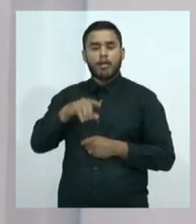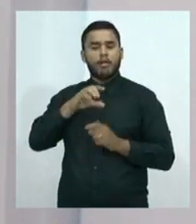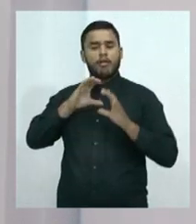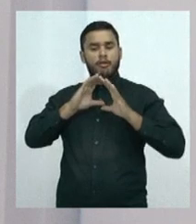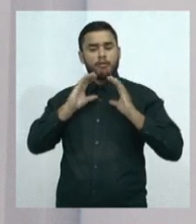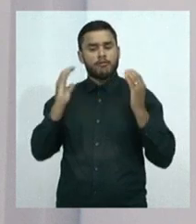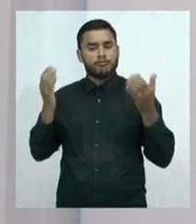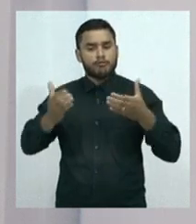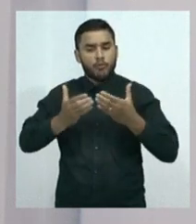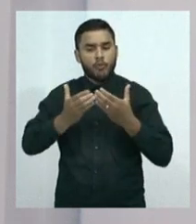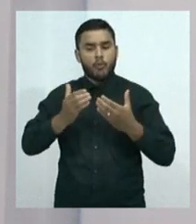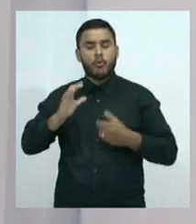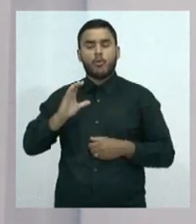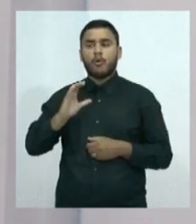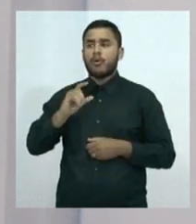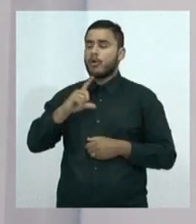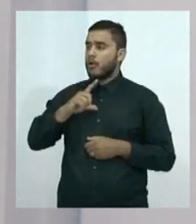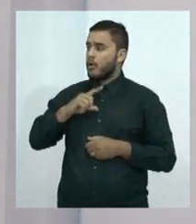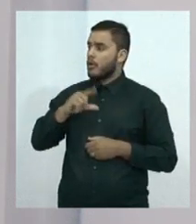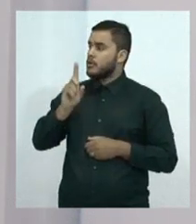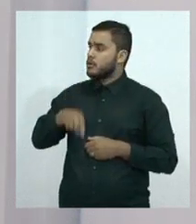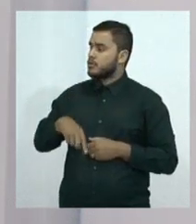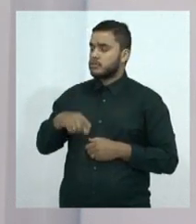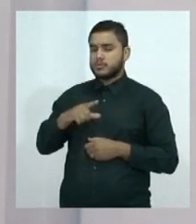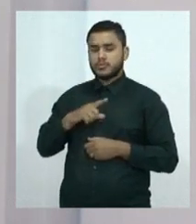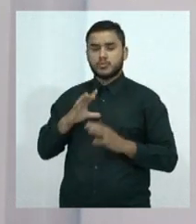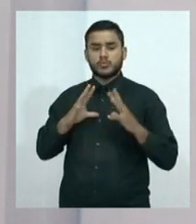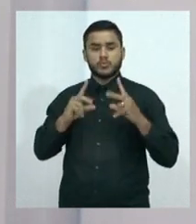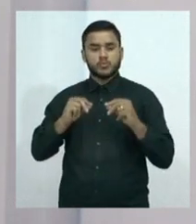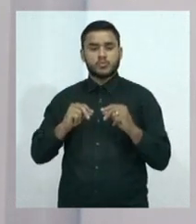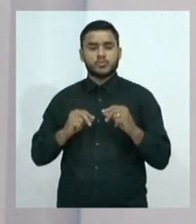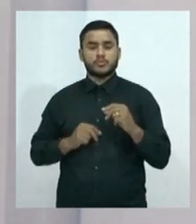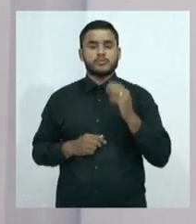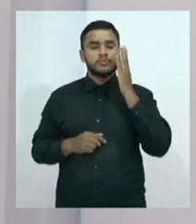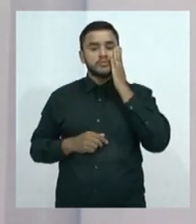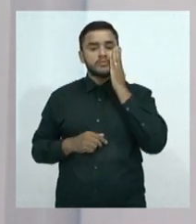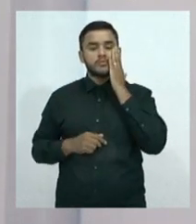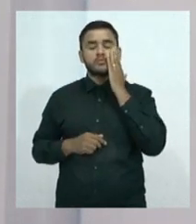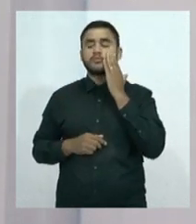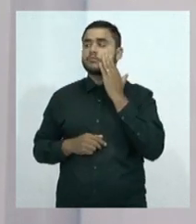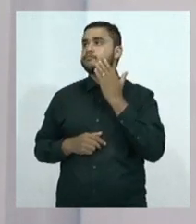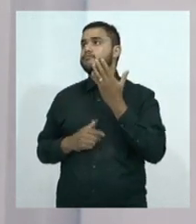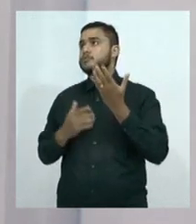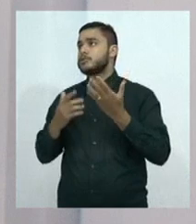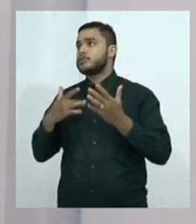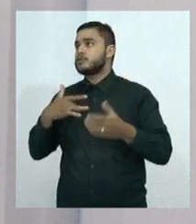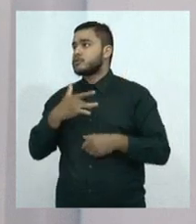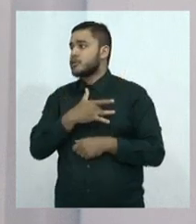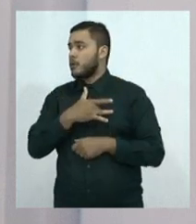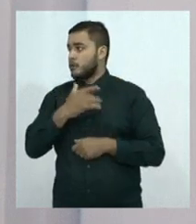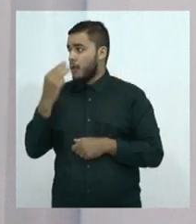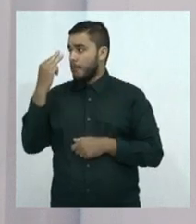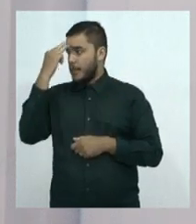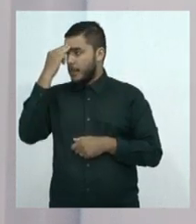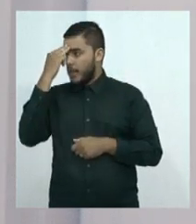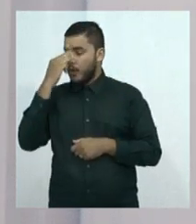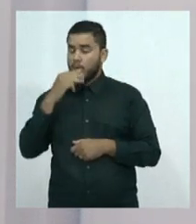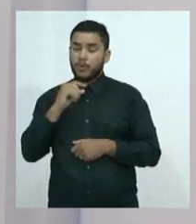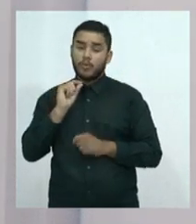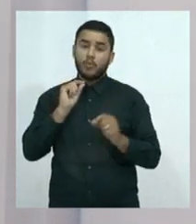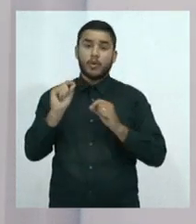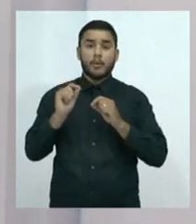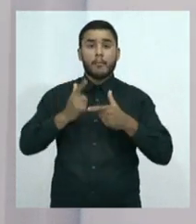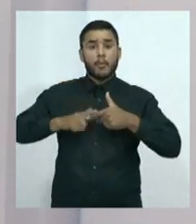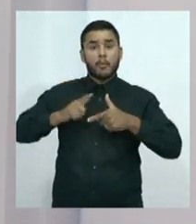desde a questão de ligação com a saúde mental, o problema que existe, consequente disso, do encartamento,